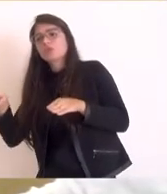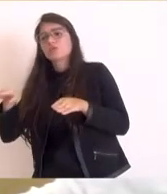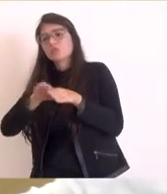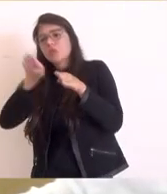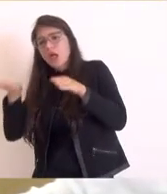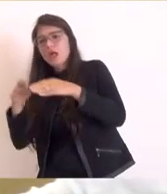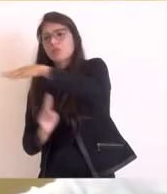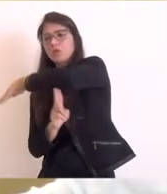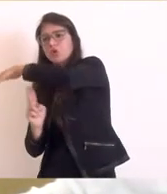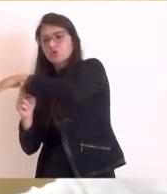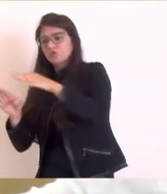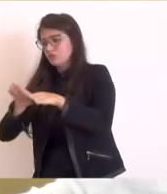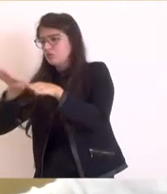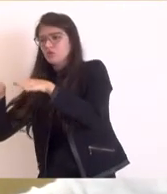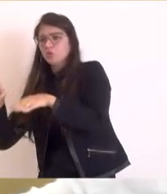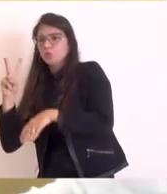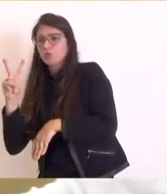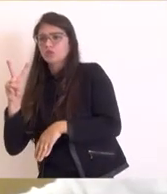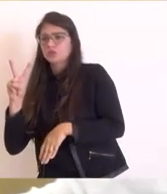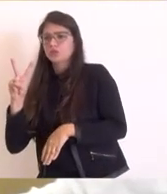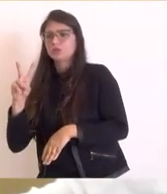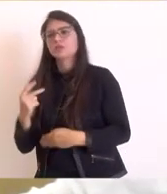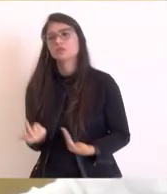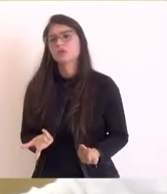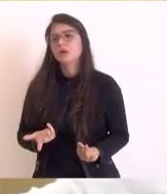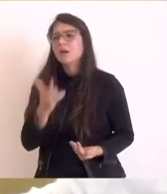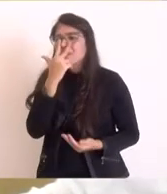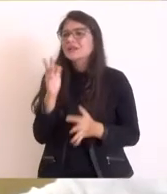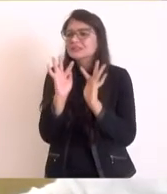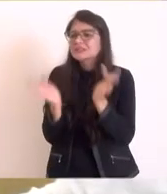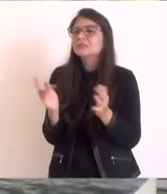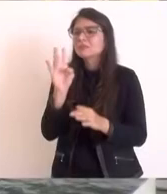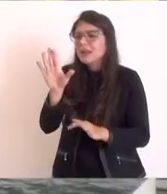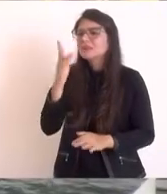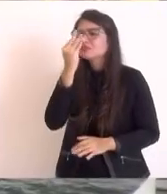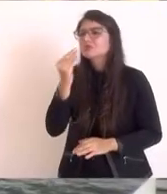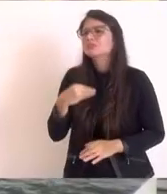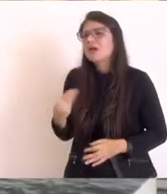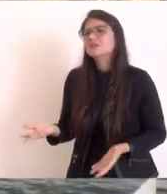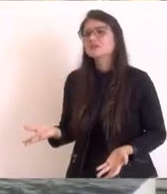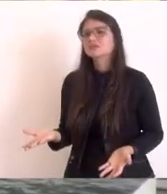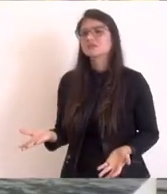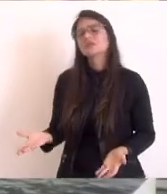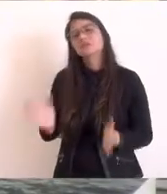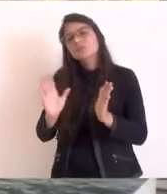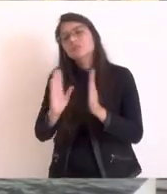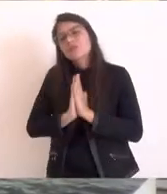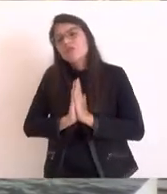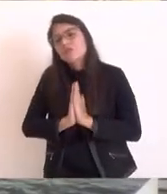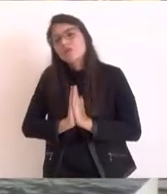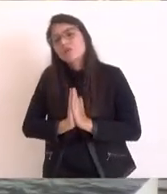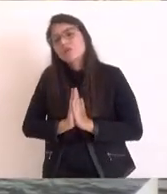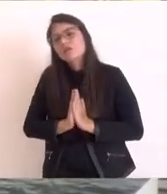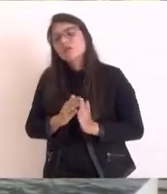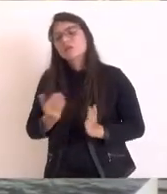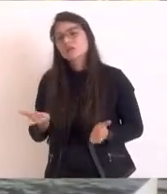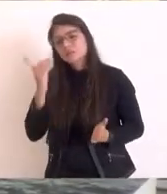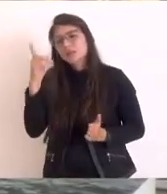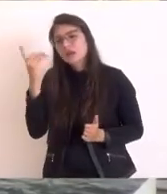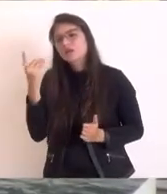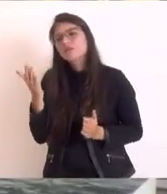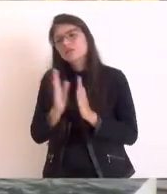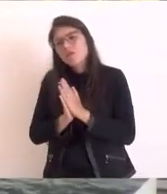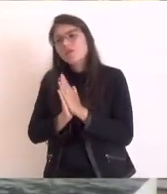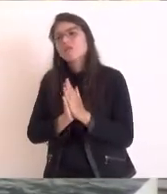parecem simples, mas que a gente está sendo relegado a terceiro plano. Então, esse é o apelo que eu faço, deputado. nós temos